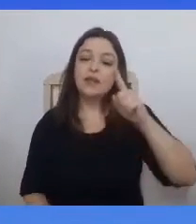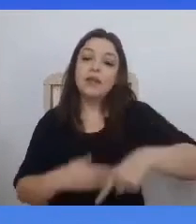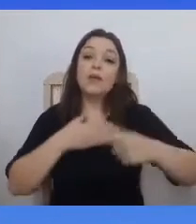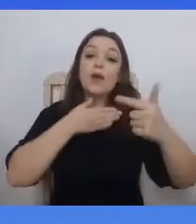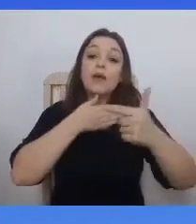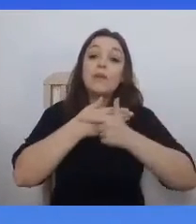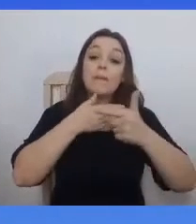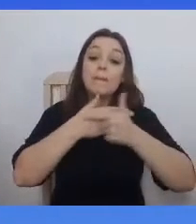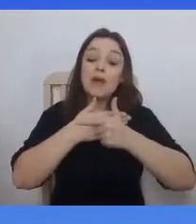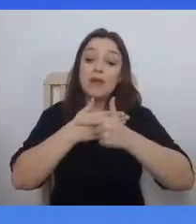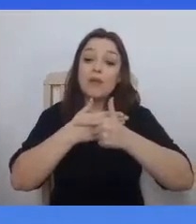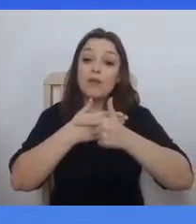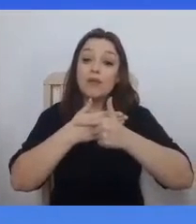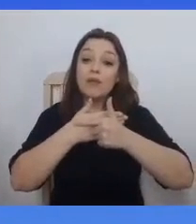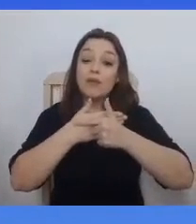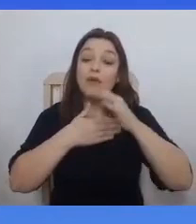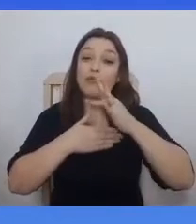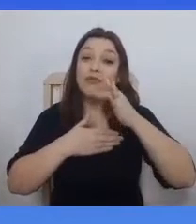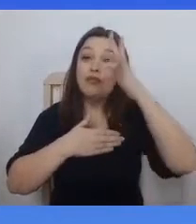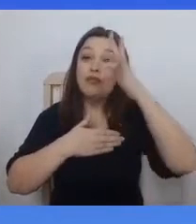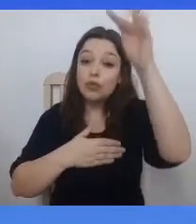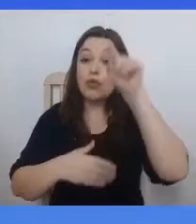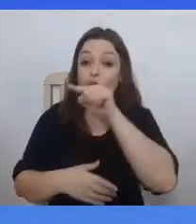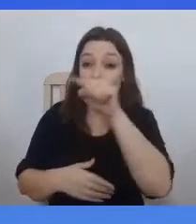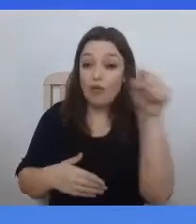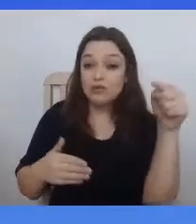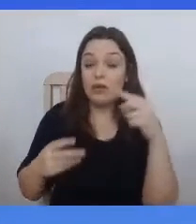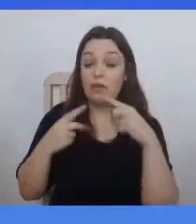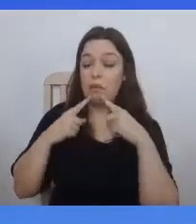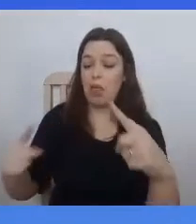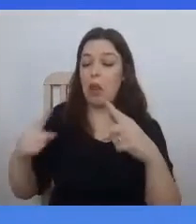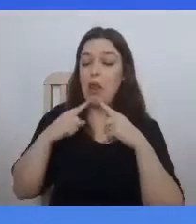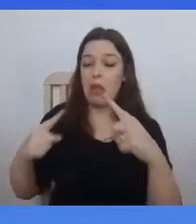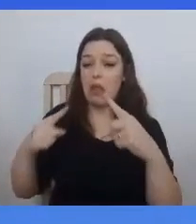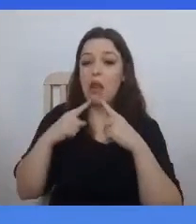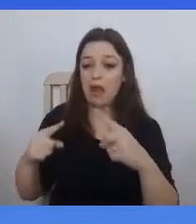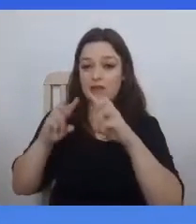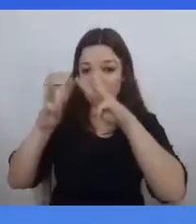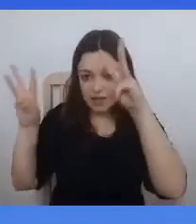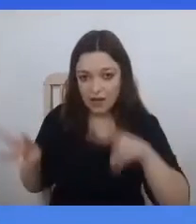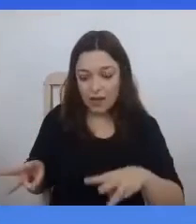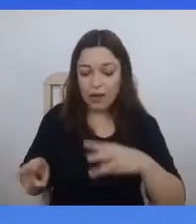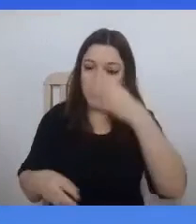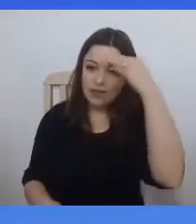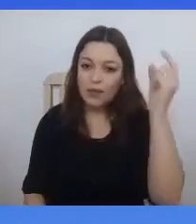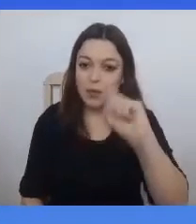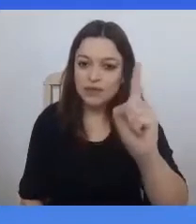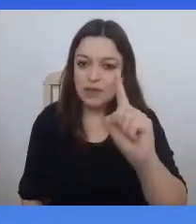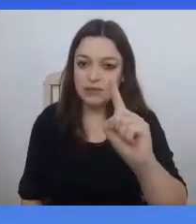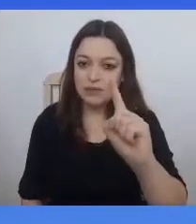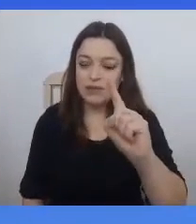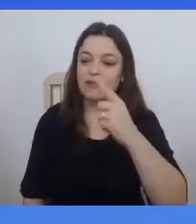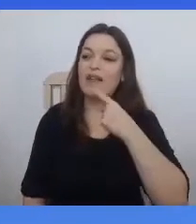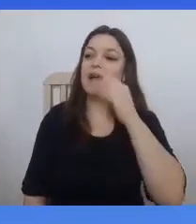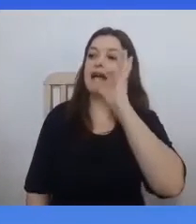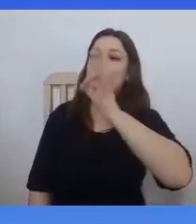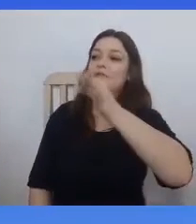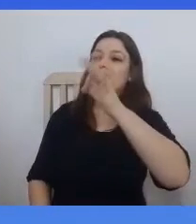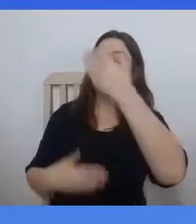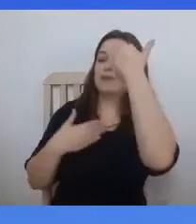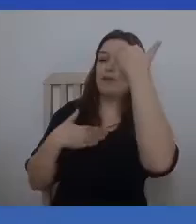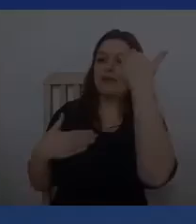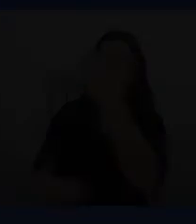lá no futuro, não esqueçam e que agradeçam a nossa universidade e o nosso complexo hospital